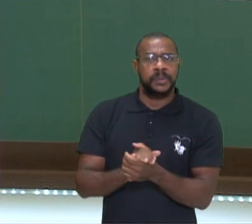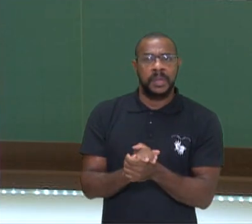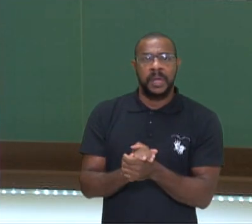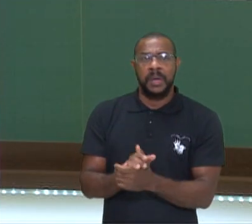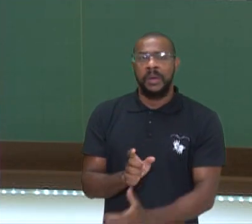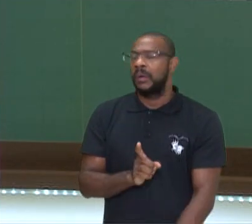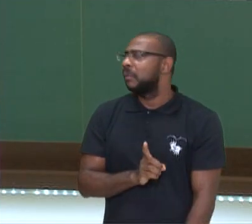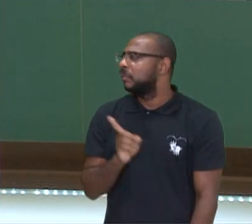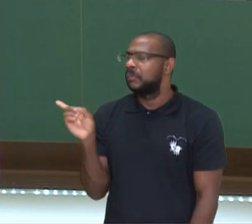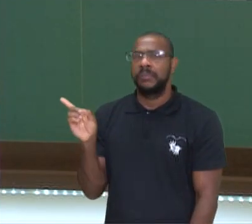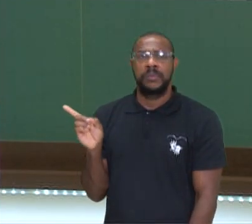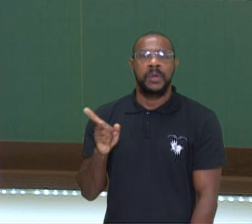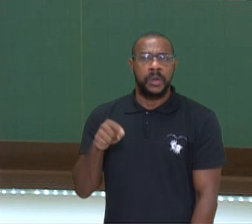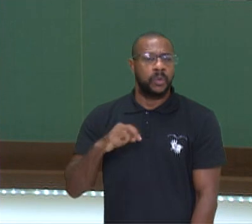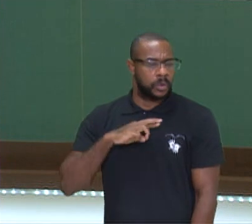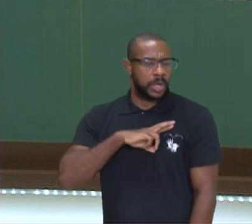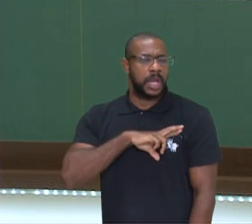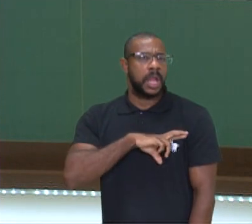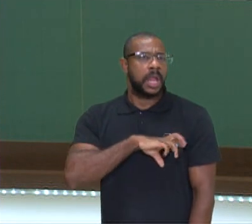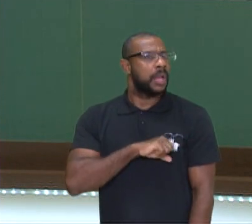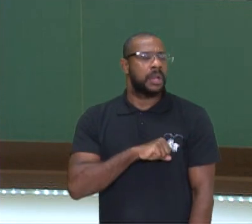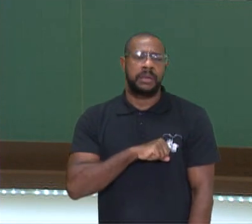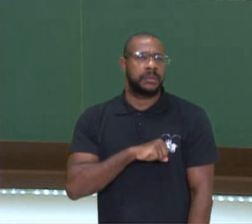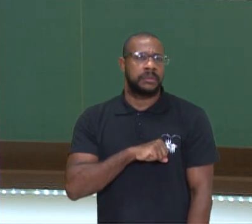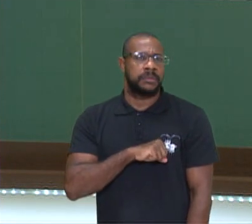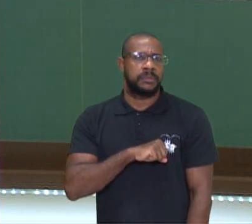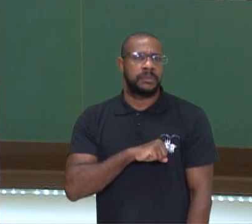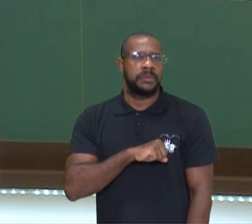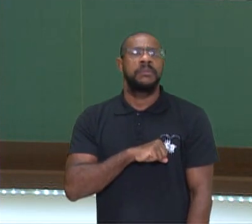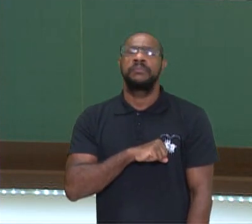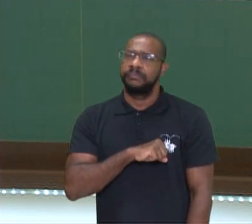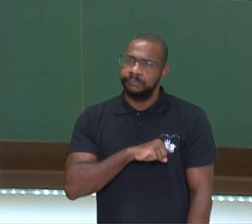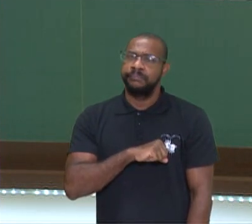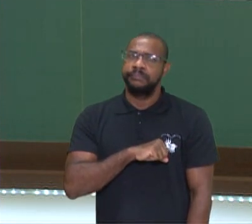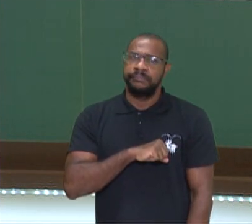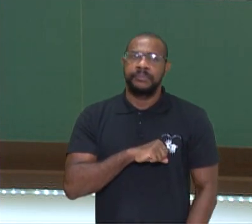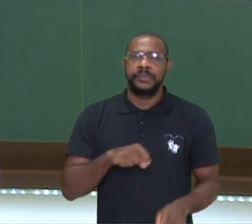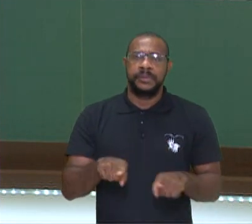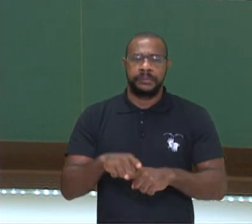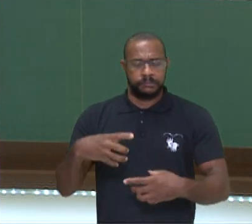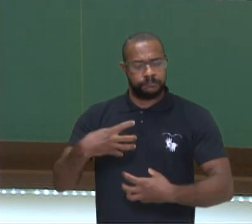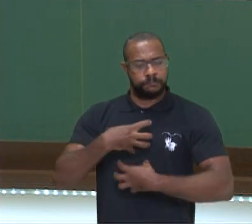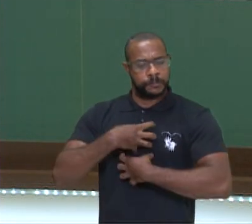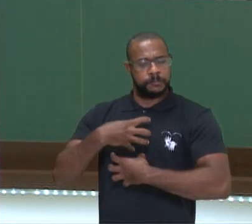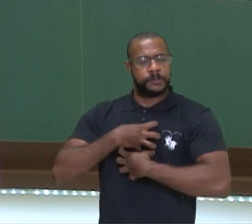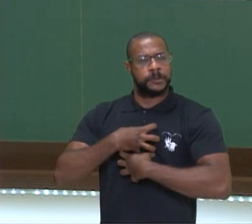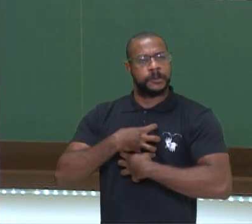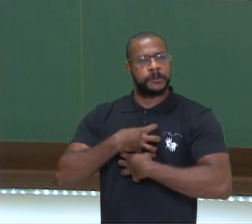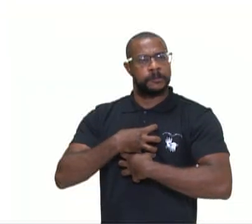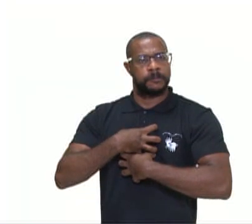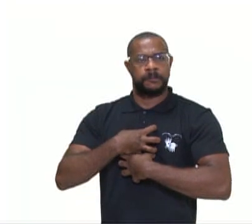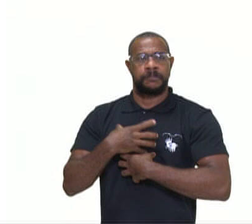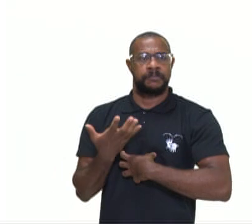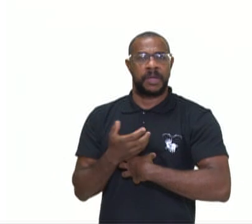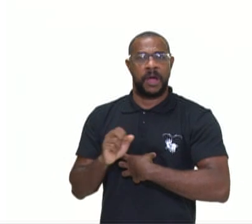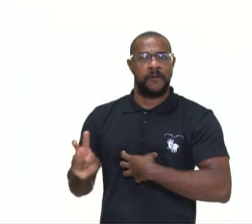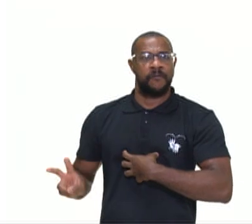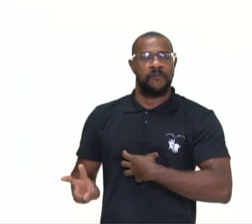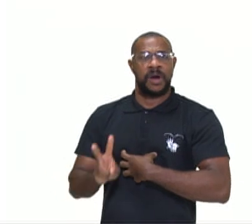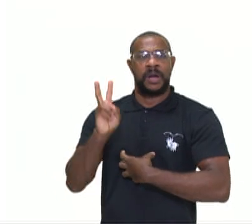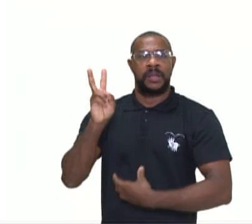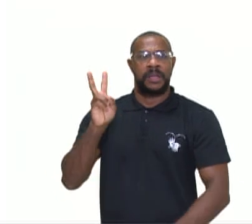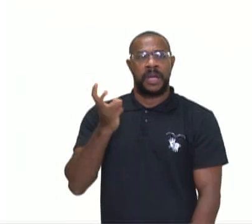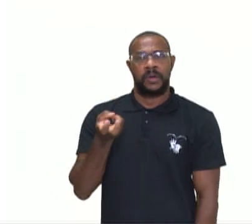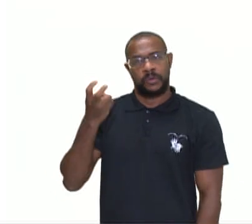oposição ao que os românticos faziam, que eles eram subjetivos e sentimentalistas. A valorização da